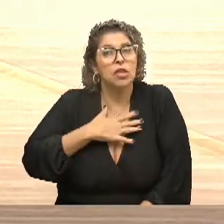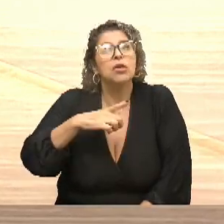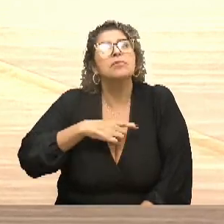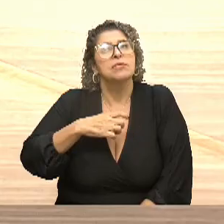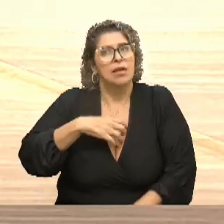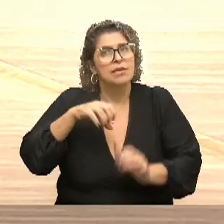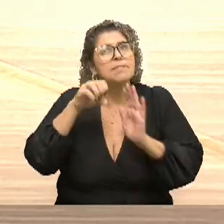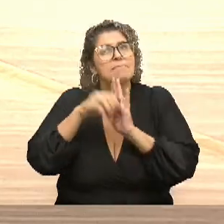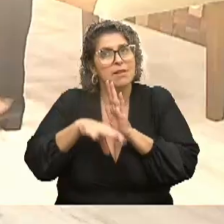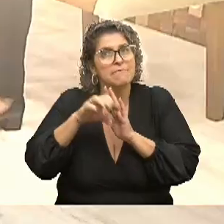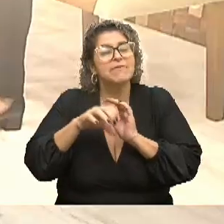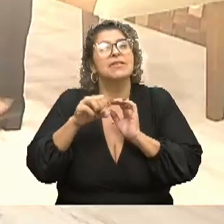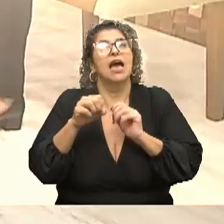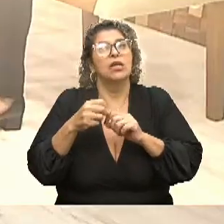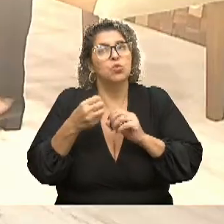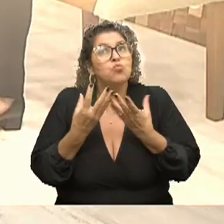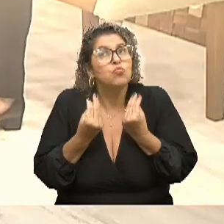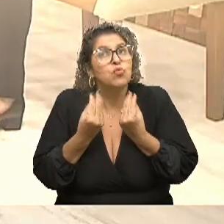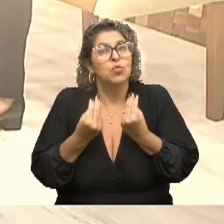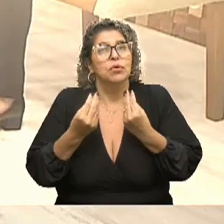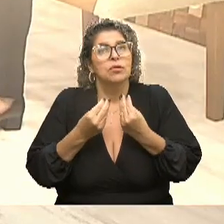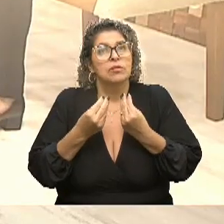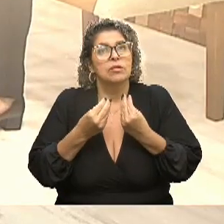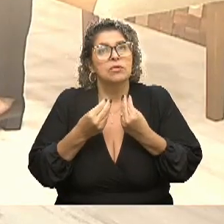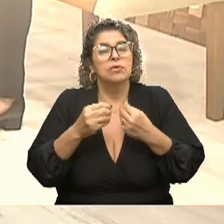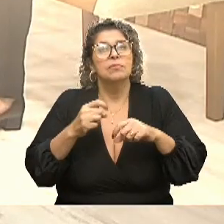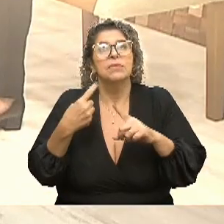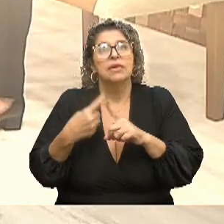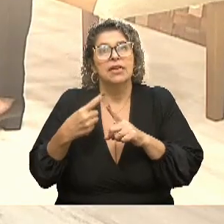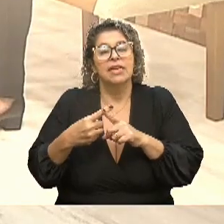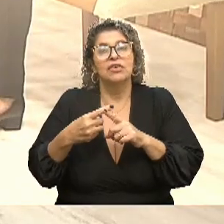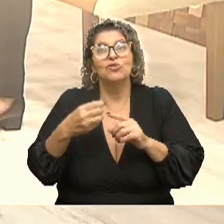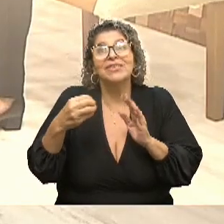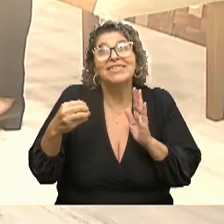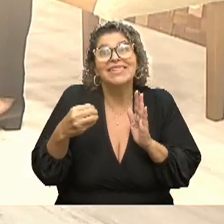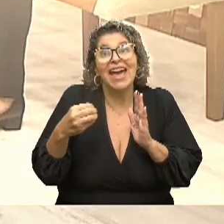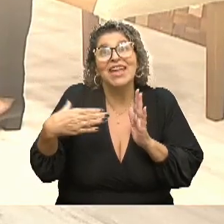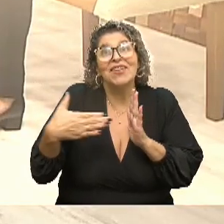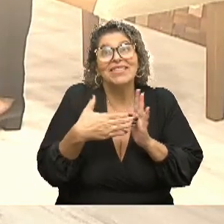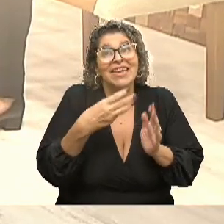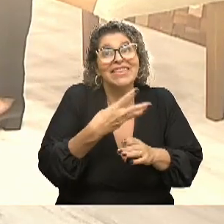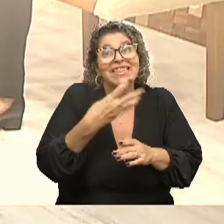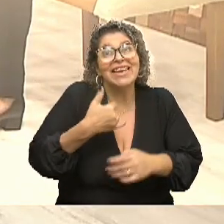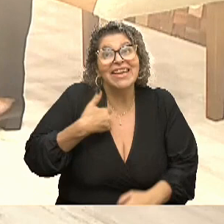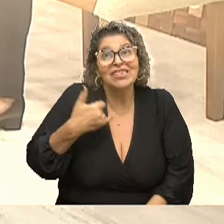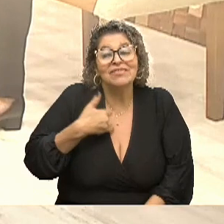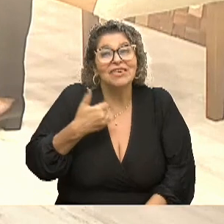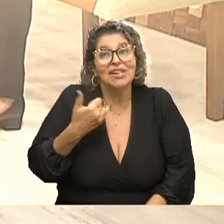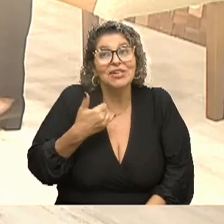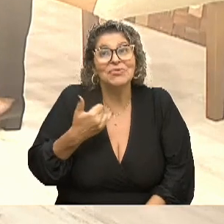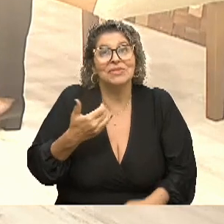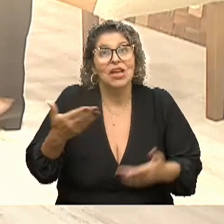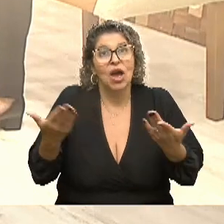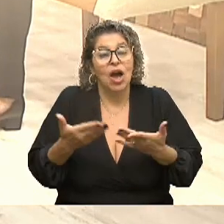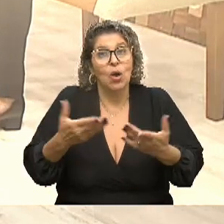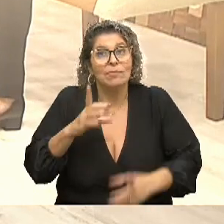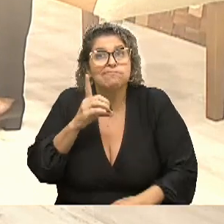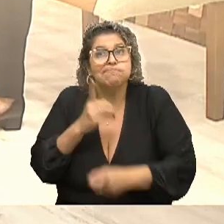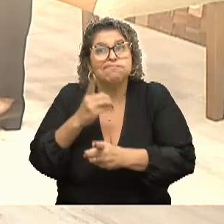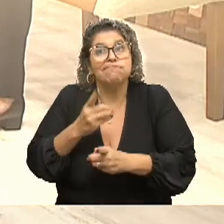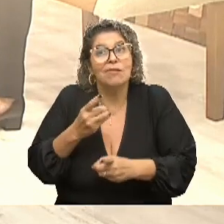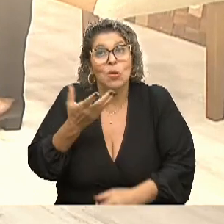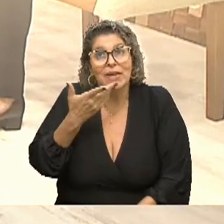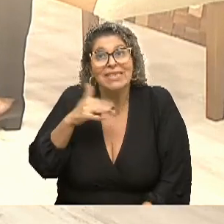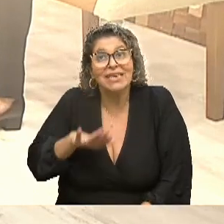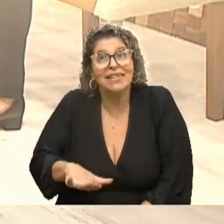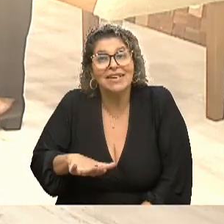beneficiado tanto. E a detecção precoce é de 0 a 3 anos. O que a gente espera é que, quanto antes age o diagnóstico,